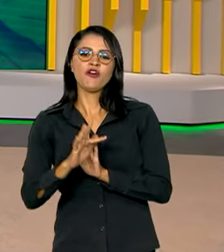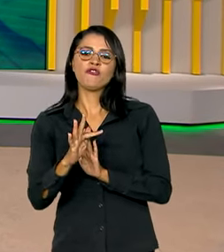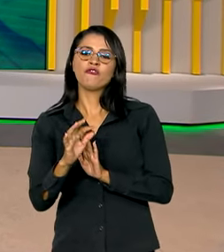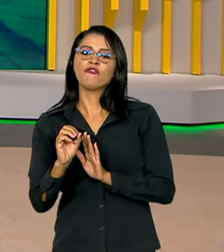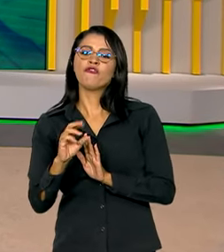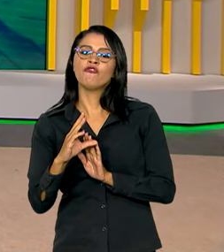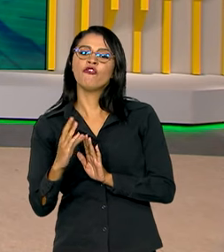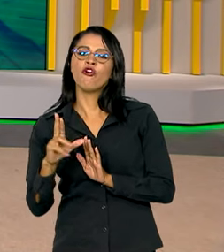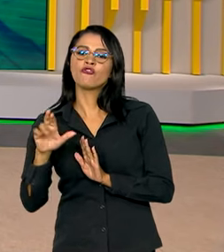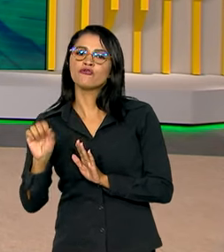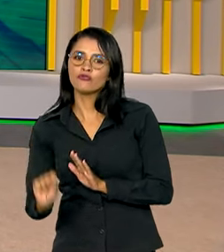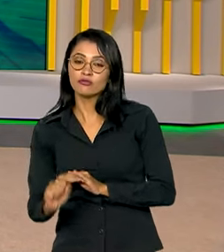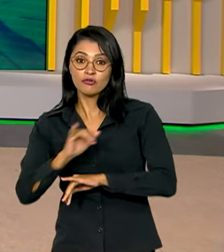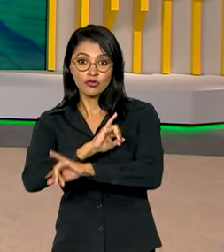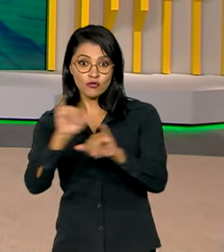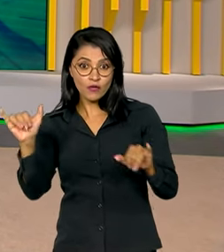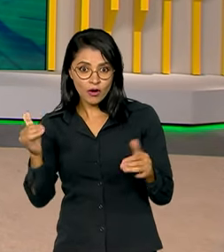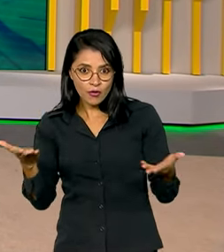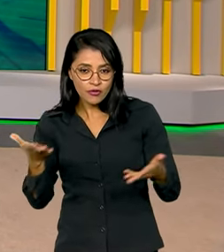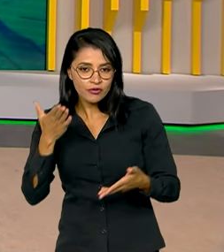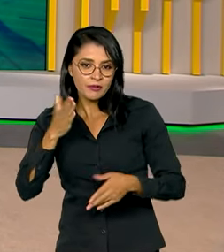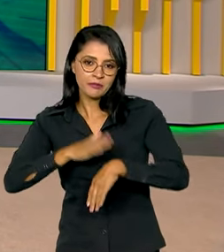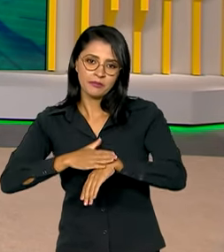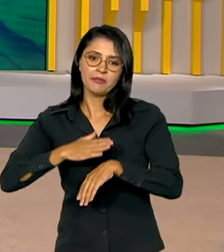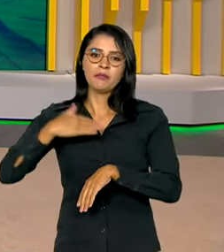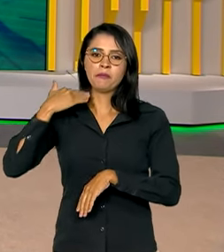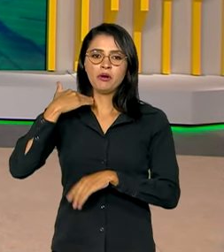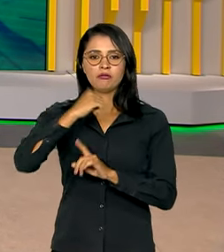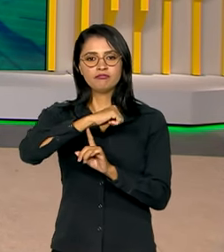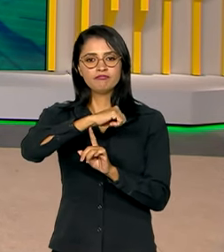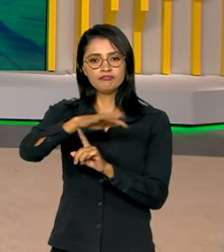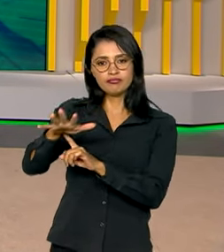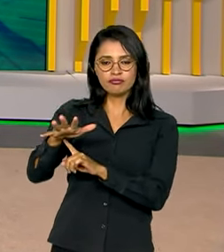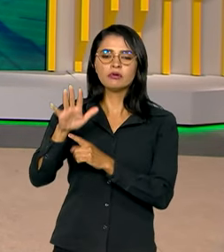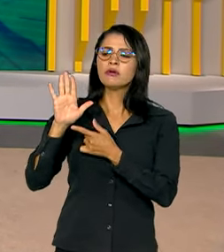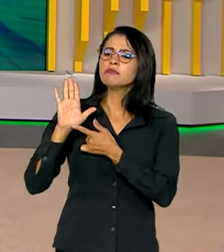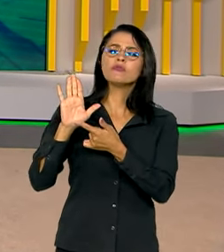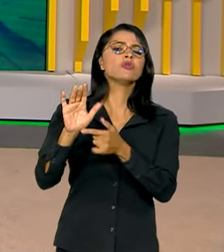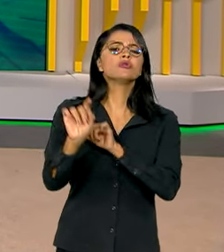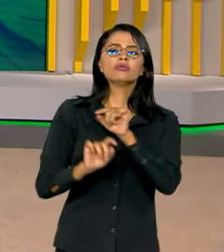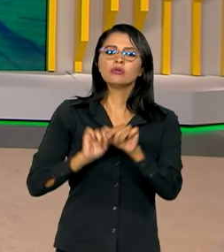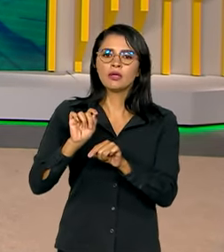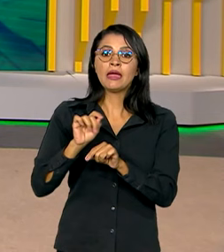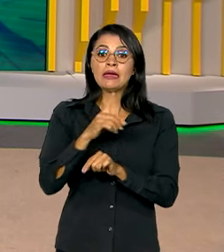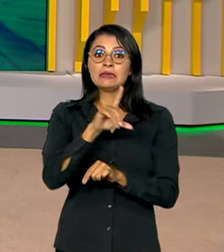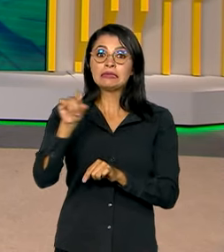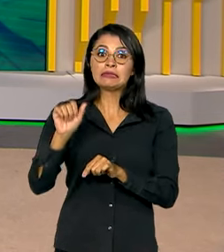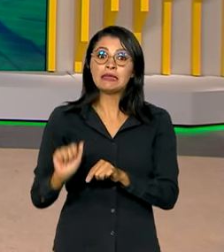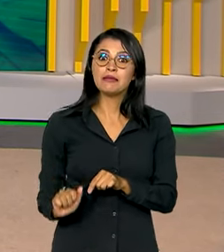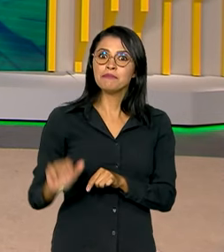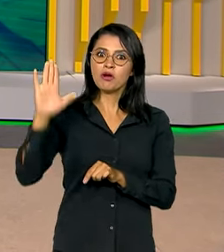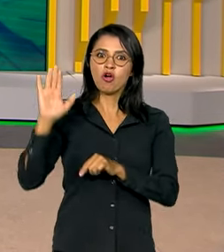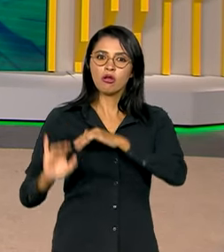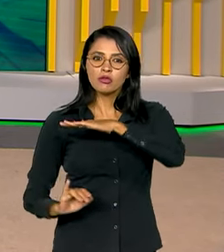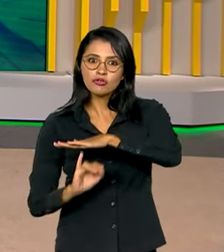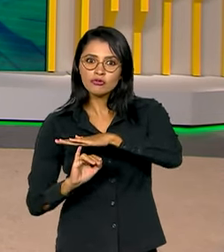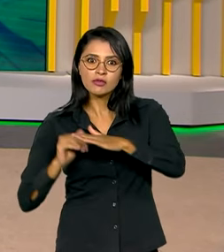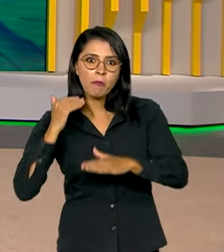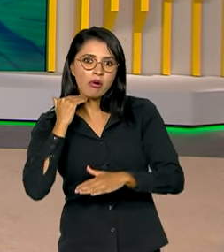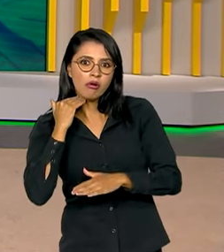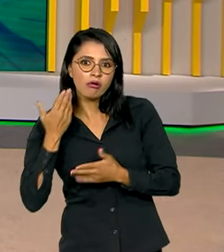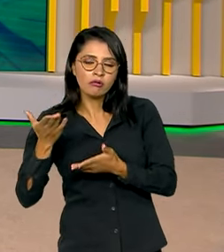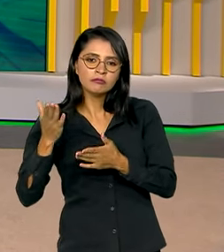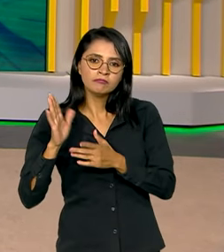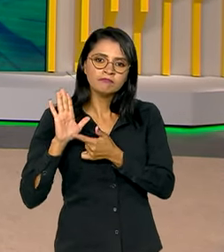semana, divulgado hoje pelo Banco Central. A pesquisa traz a impressão das 100 maiores instituições financeiras